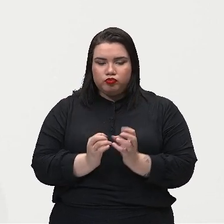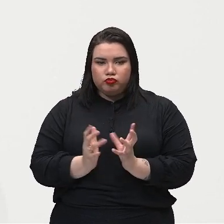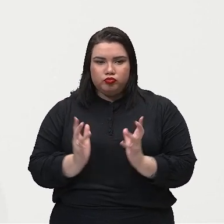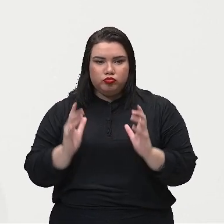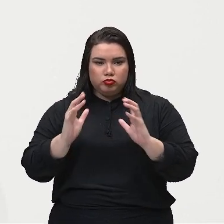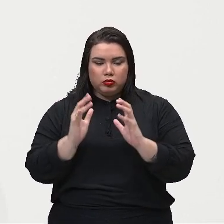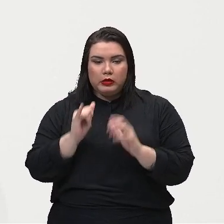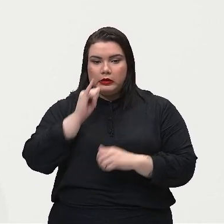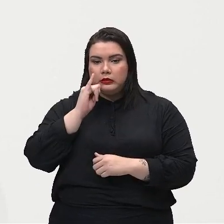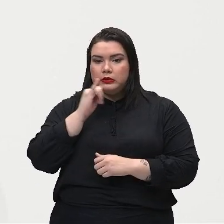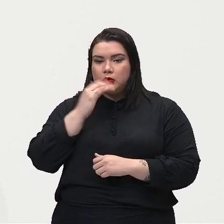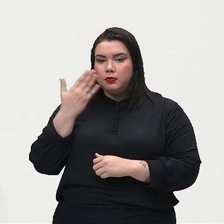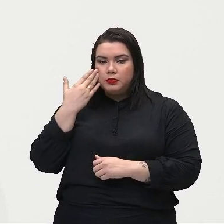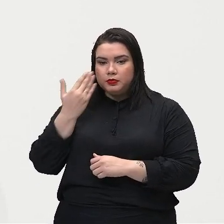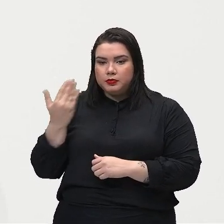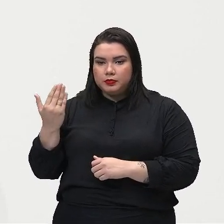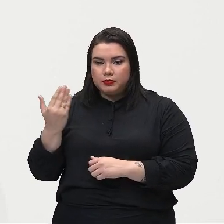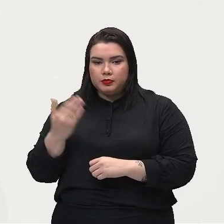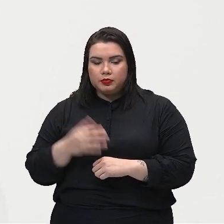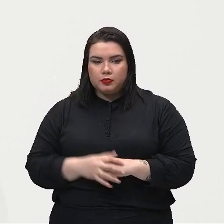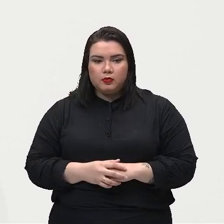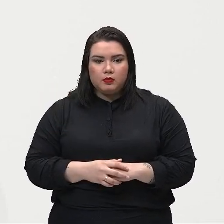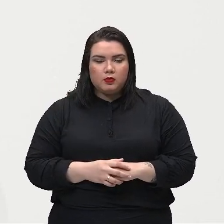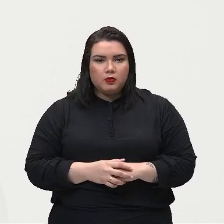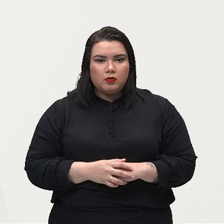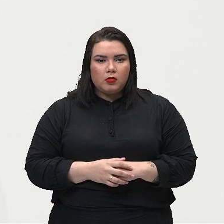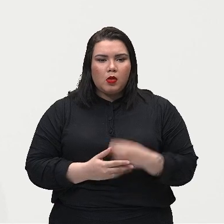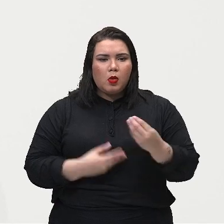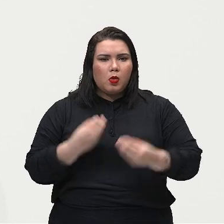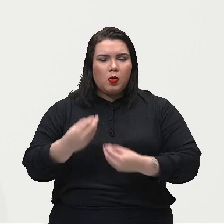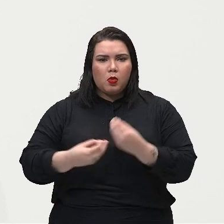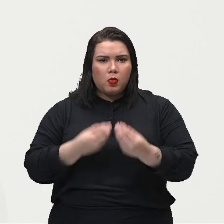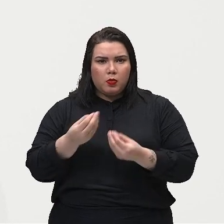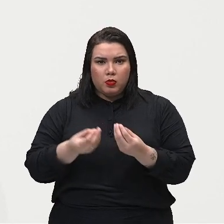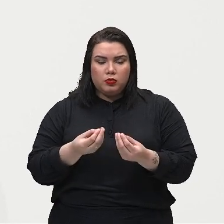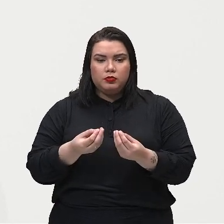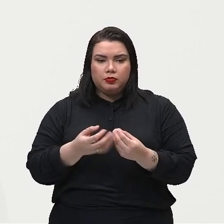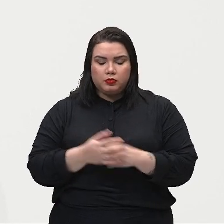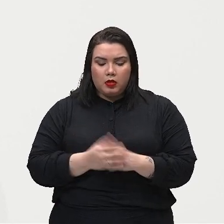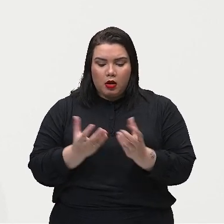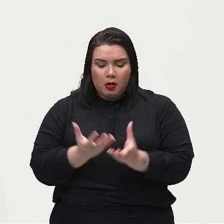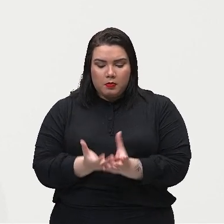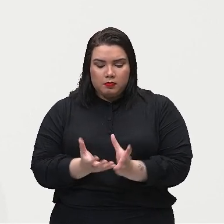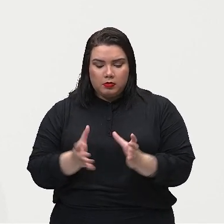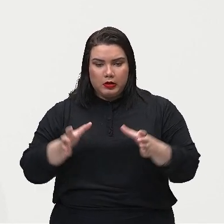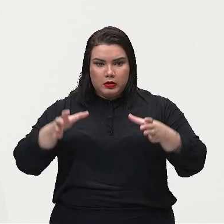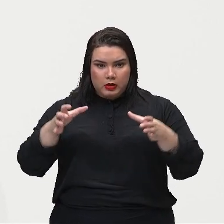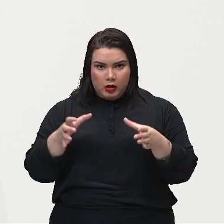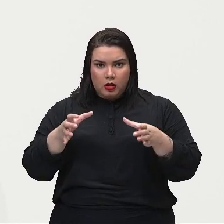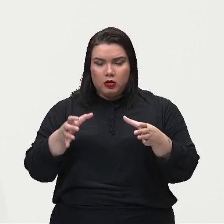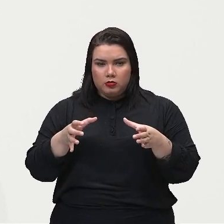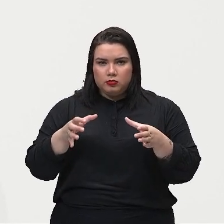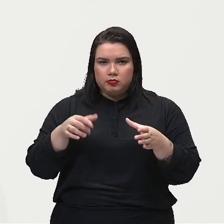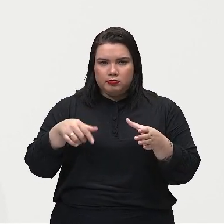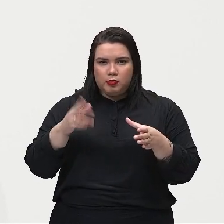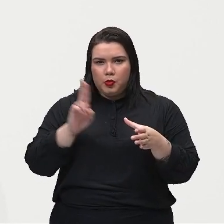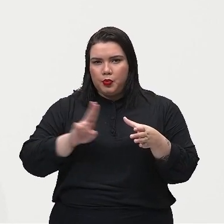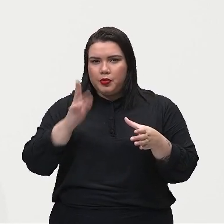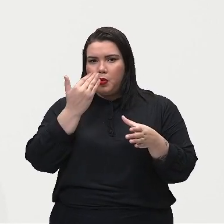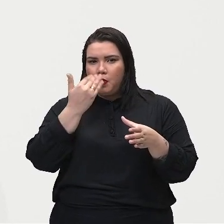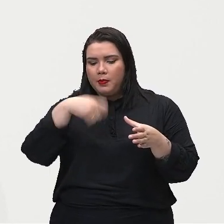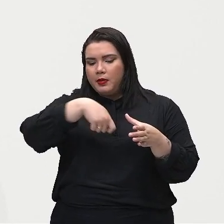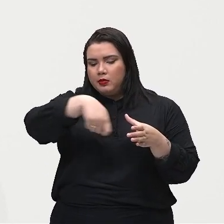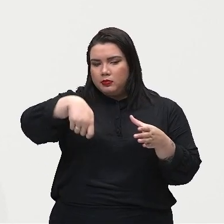um exemplo de uma panela. Vejam vocês que uma panela, ela pode ter ali um